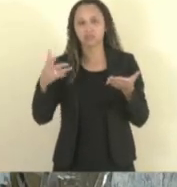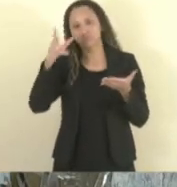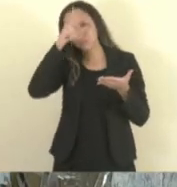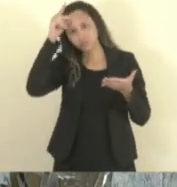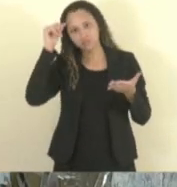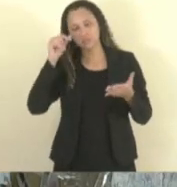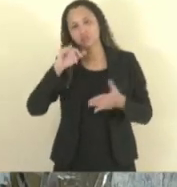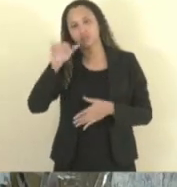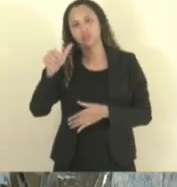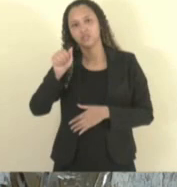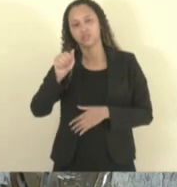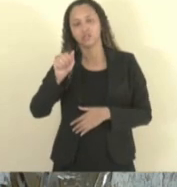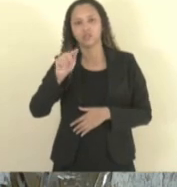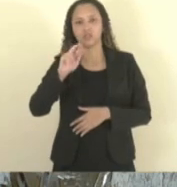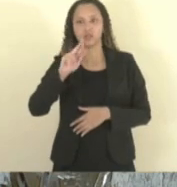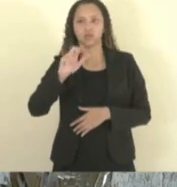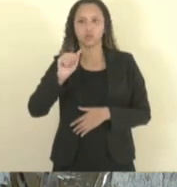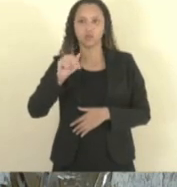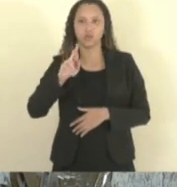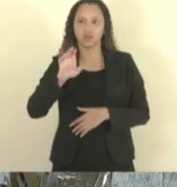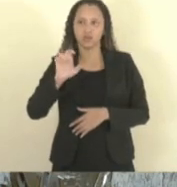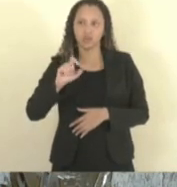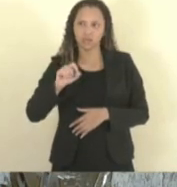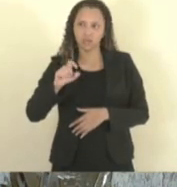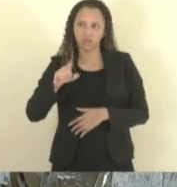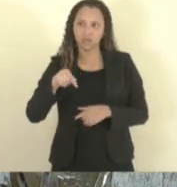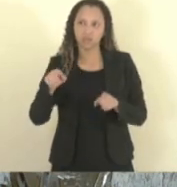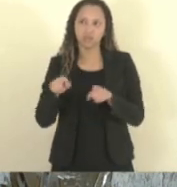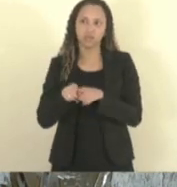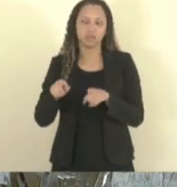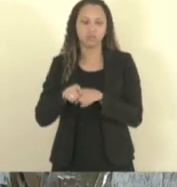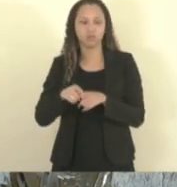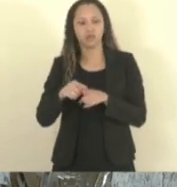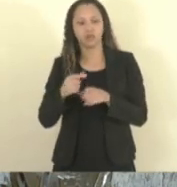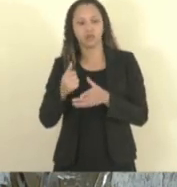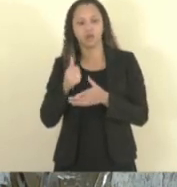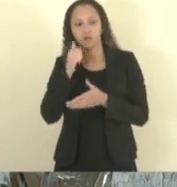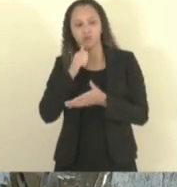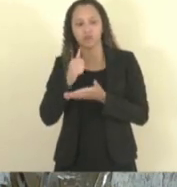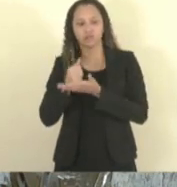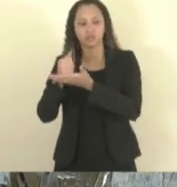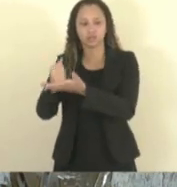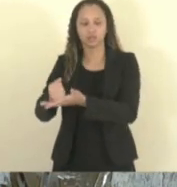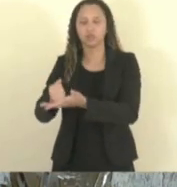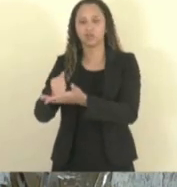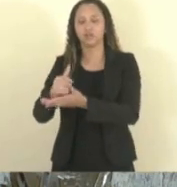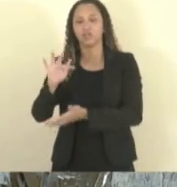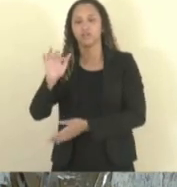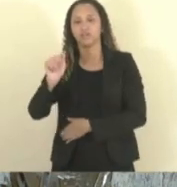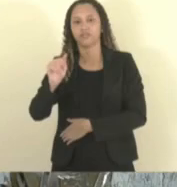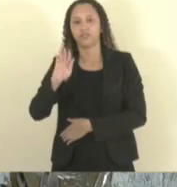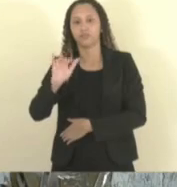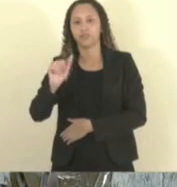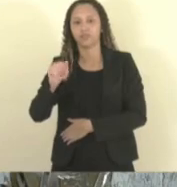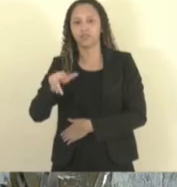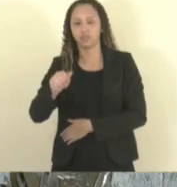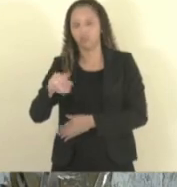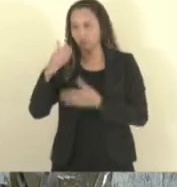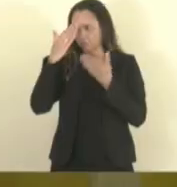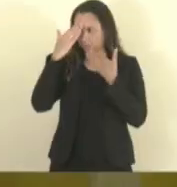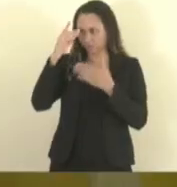Também vereador Tininha e assessor do deputado Gilson Daniel, Fabiano. Obrigado, prefeito.